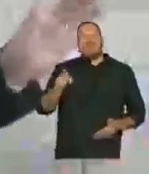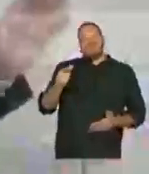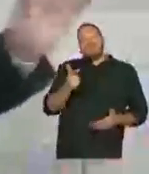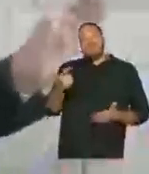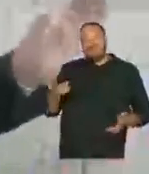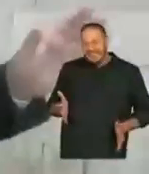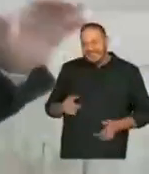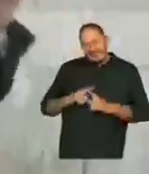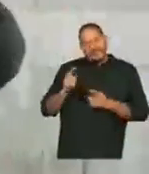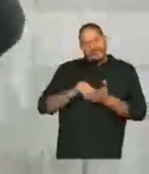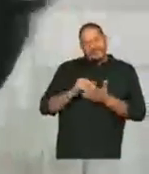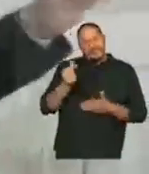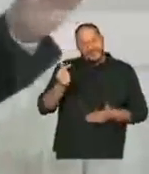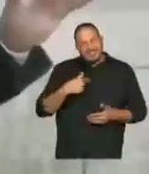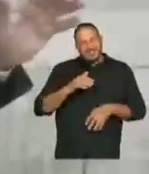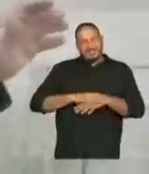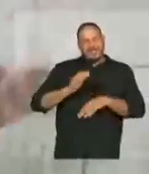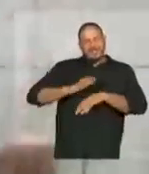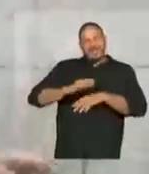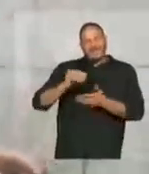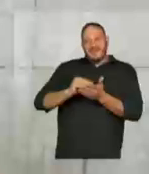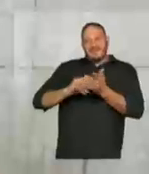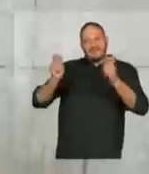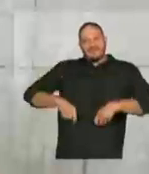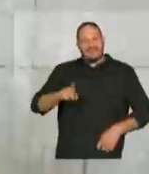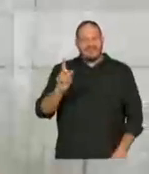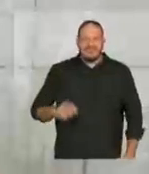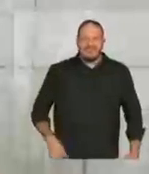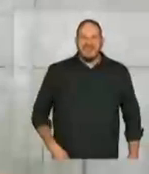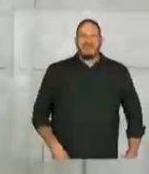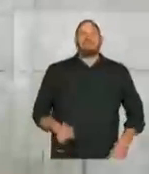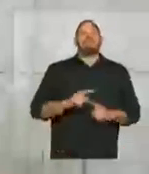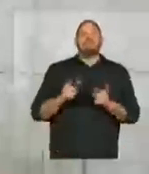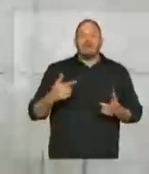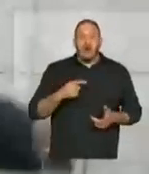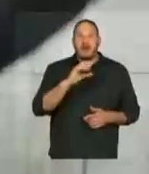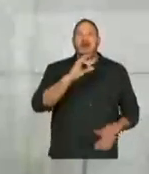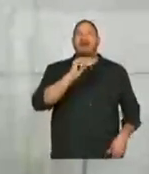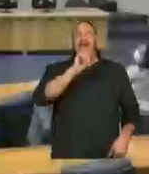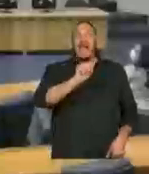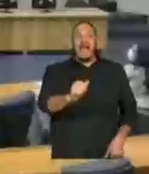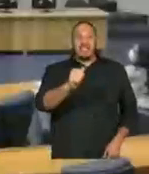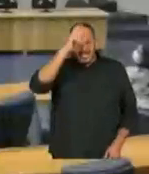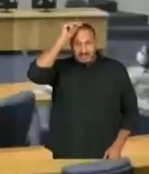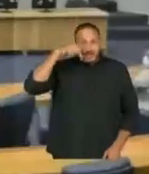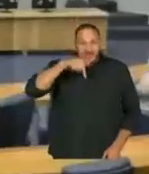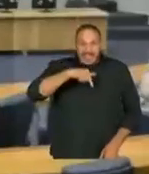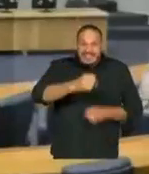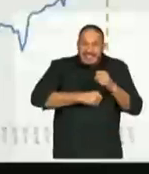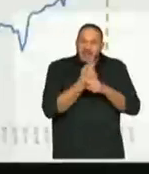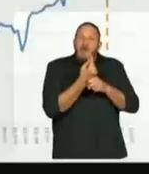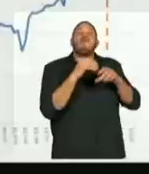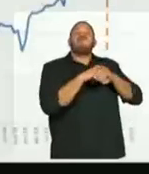Já não tem. Mas não é por falta de dinheiro. por incompetência mesmo. Mas olha só o caixa da Prefeitura. Esse ano, veja a série